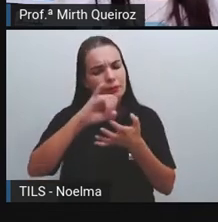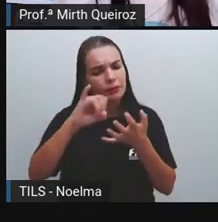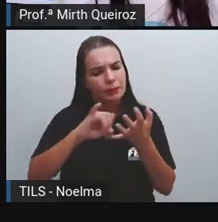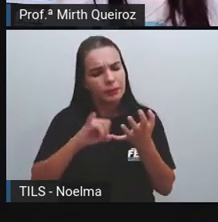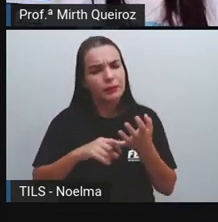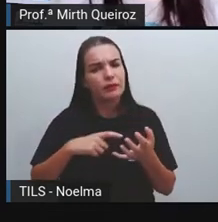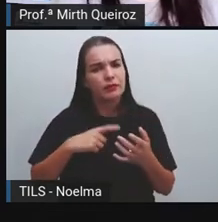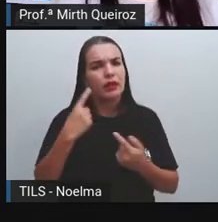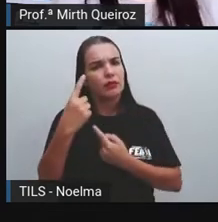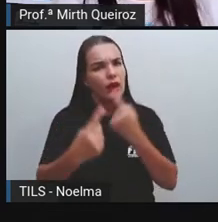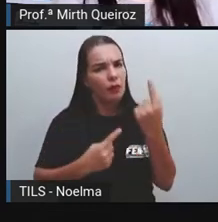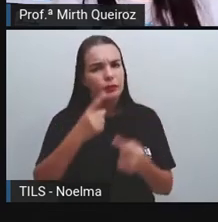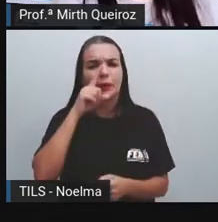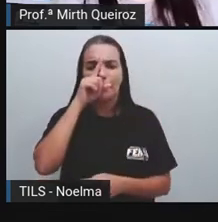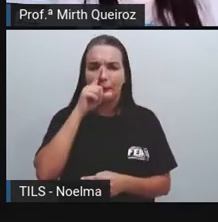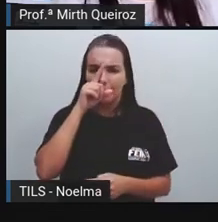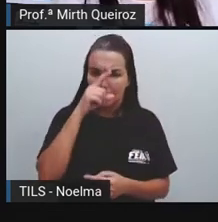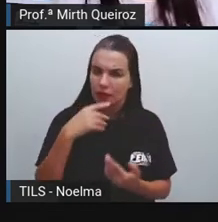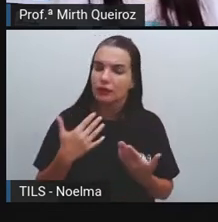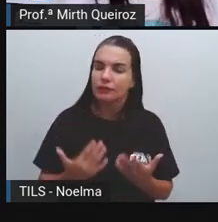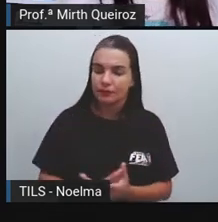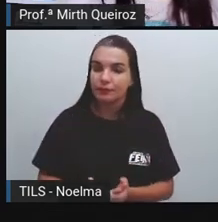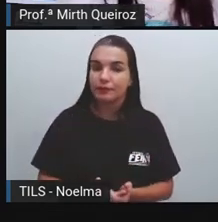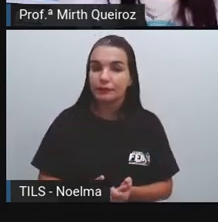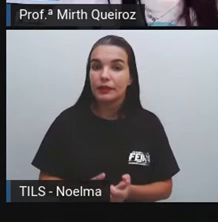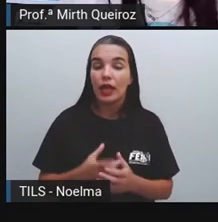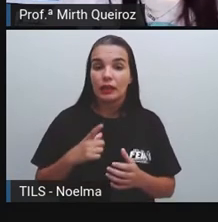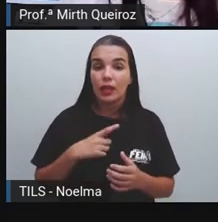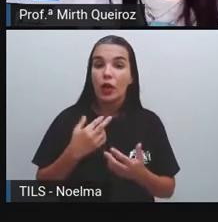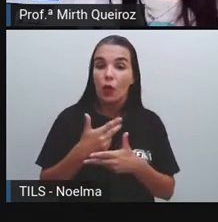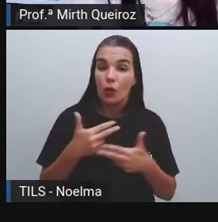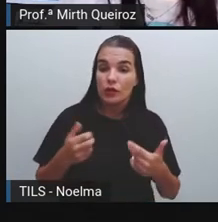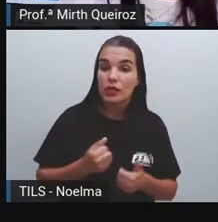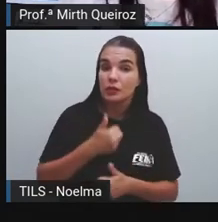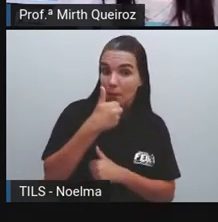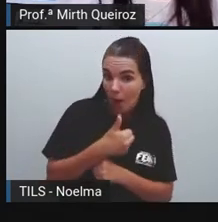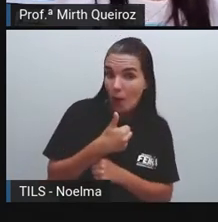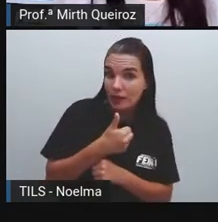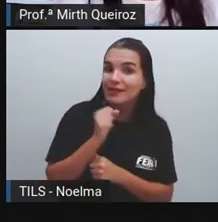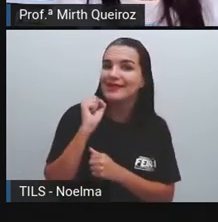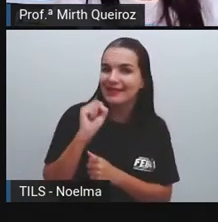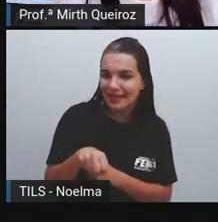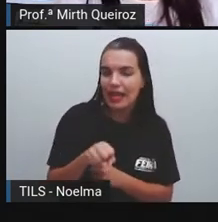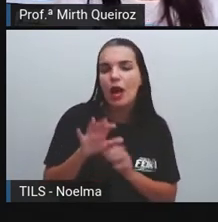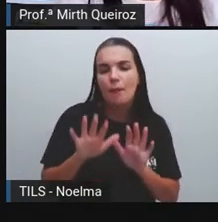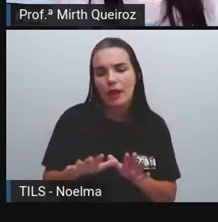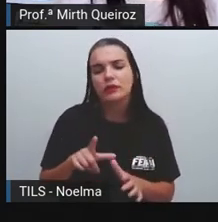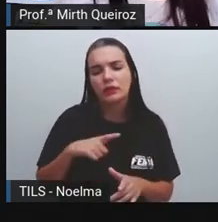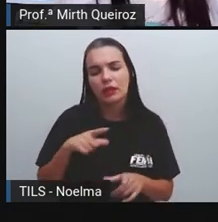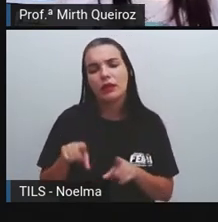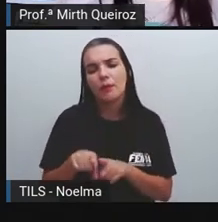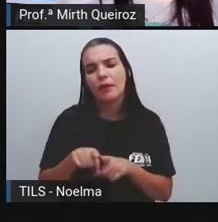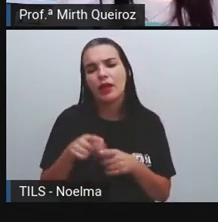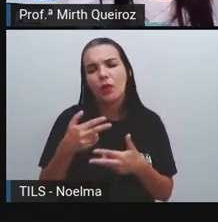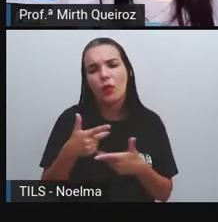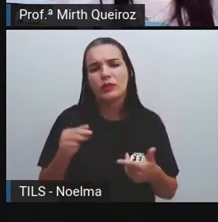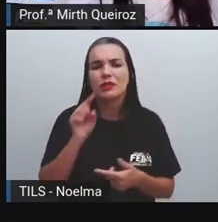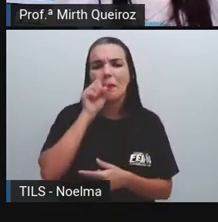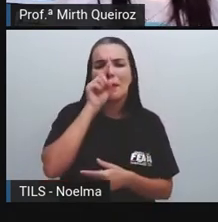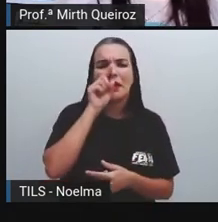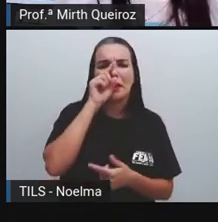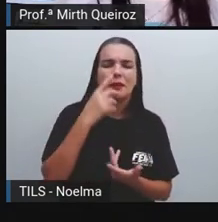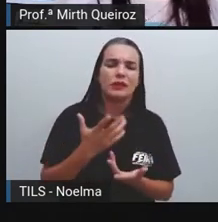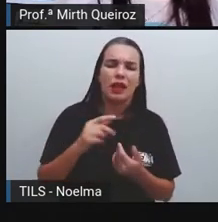Apresentam Alguns Perigos Traz coisas Positivas Traz Mas também Traz coisas Negativas Como por exemplo